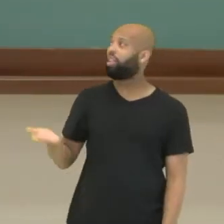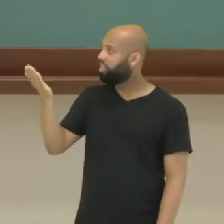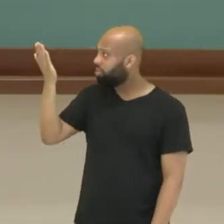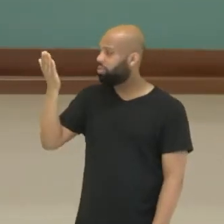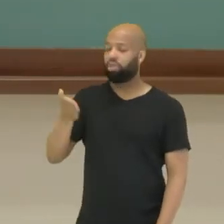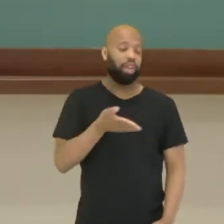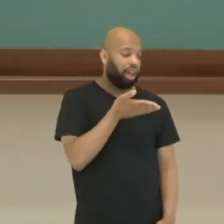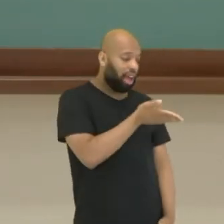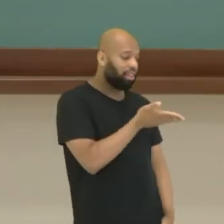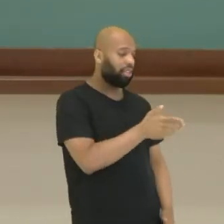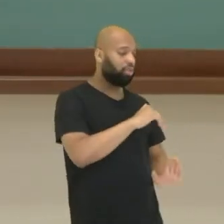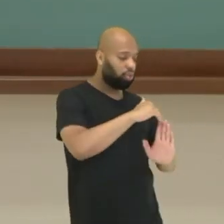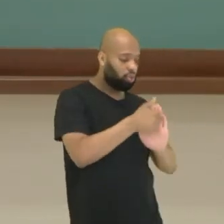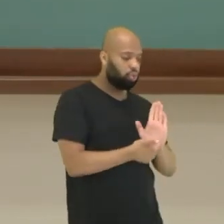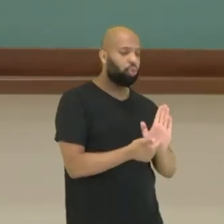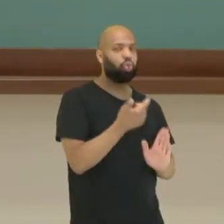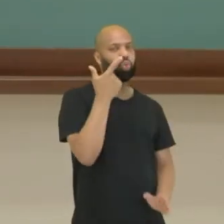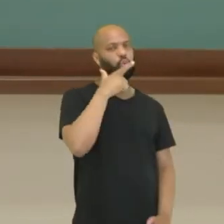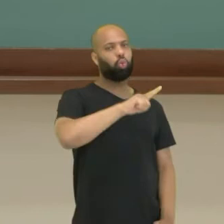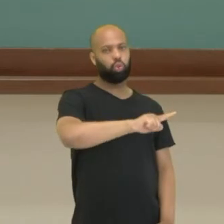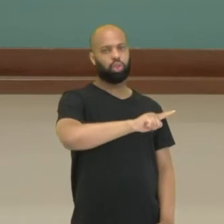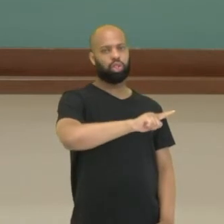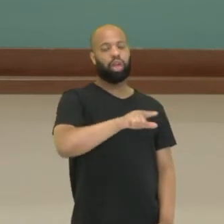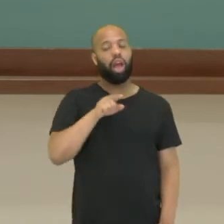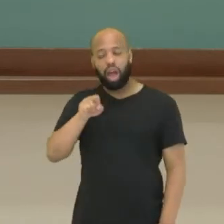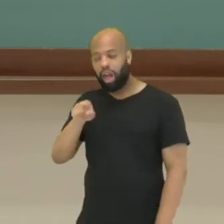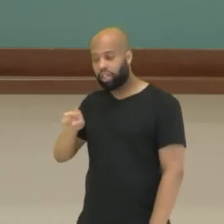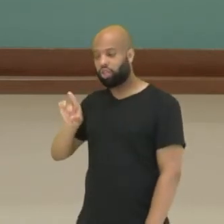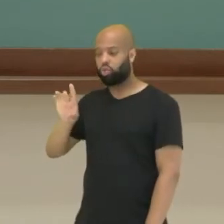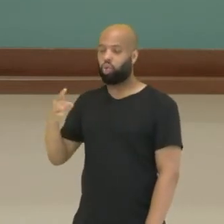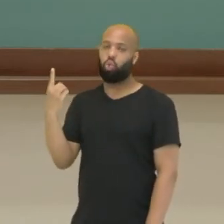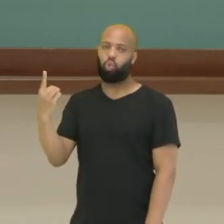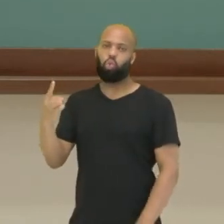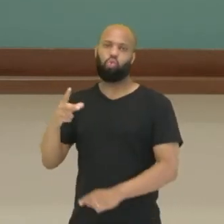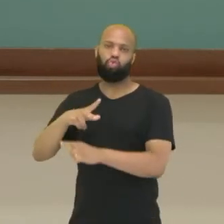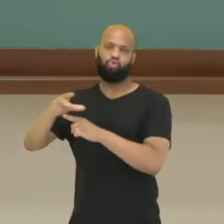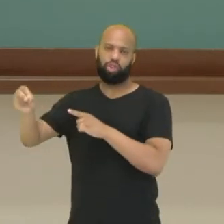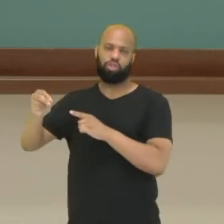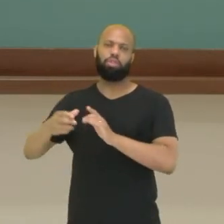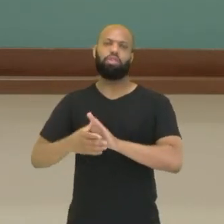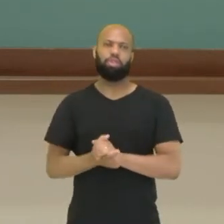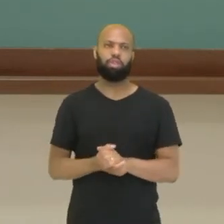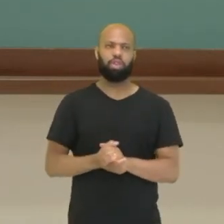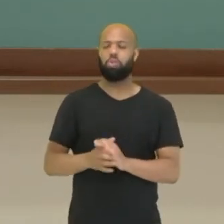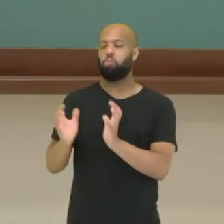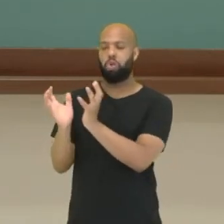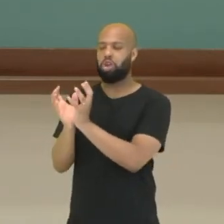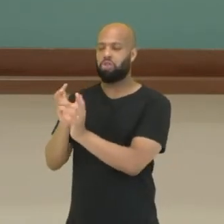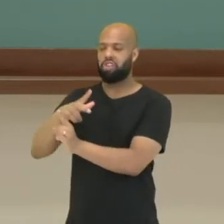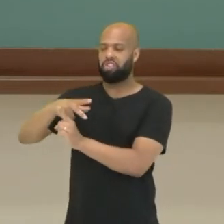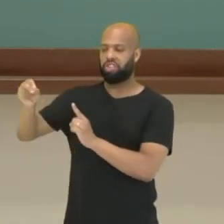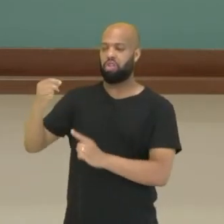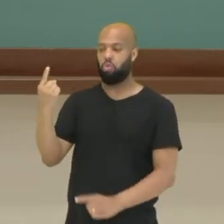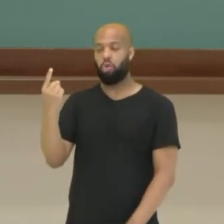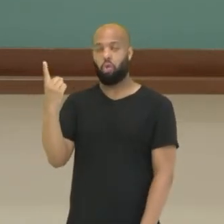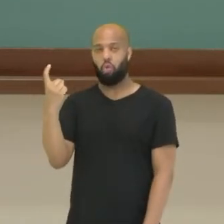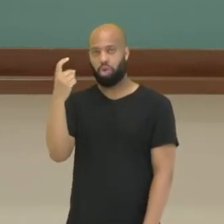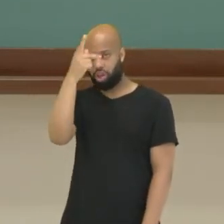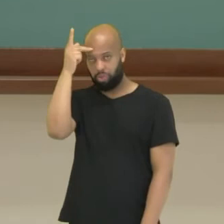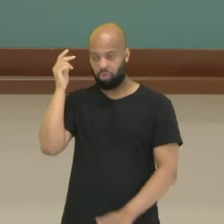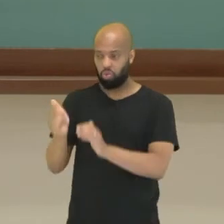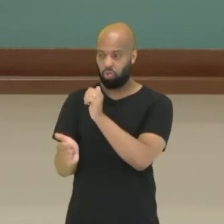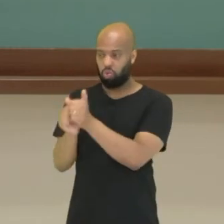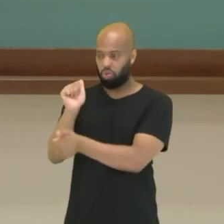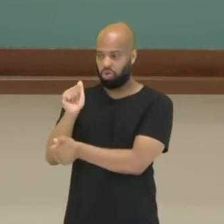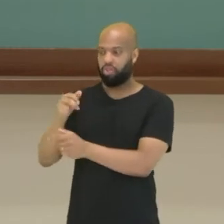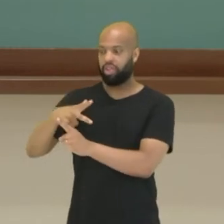No cooperativo, todo mundo ganha. No competitivo, apenas um. Vai ter sempre um vencedor. Ou uma equipe, ou um atleta. E